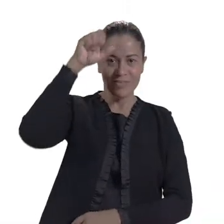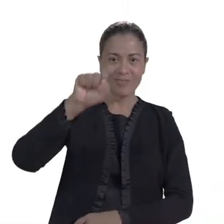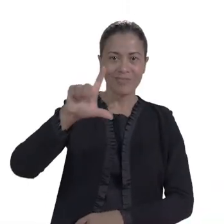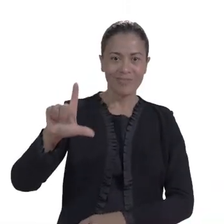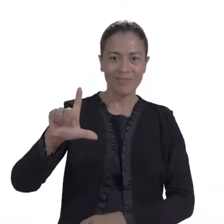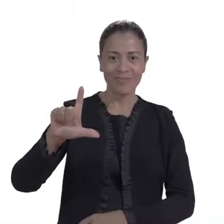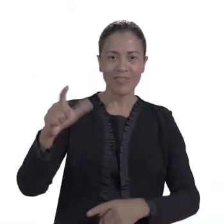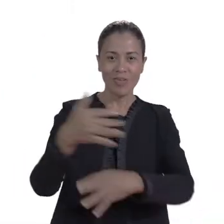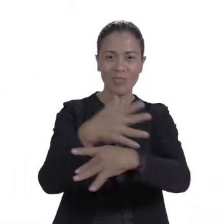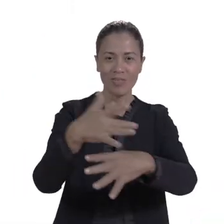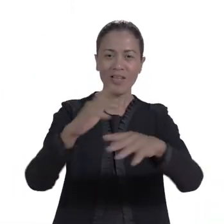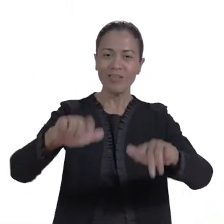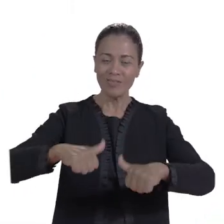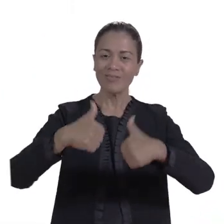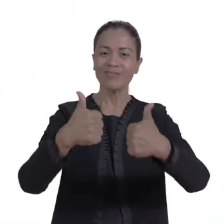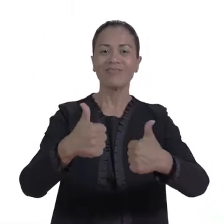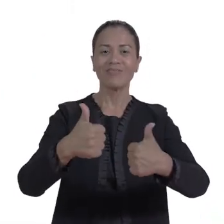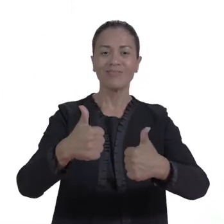Prefeitura de São Luís, por uma cidade melhor.